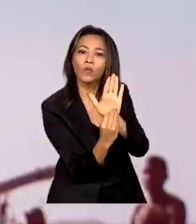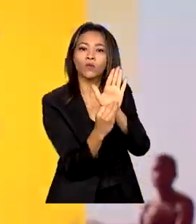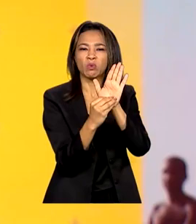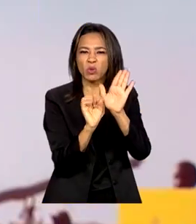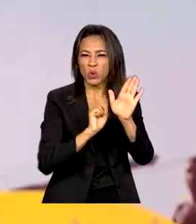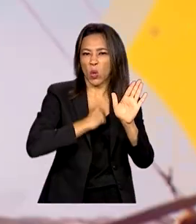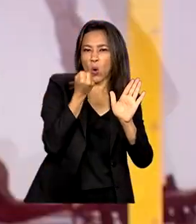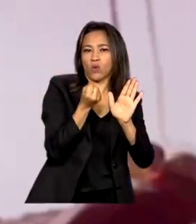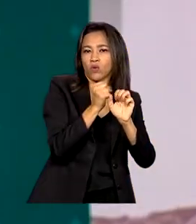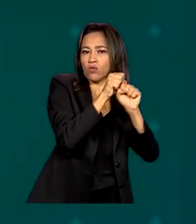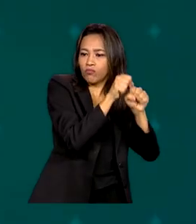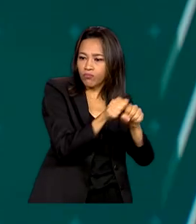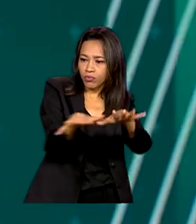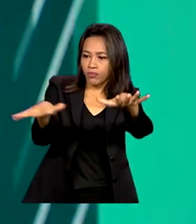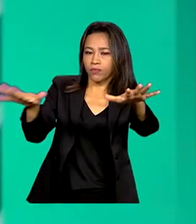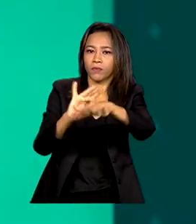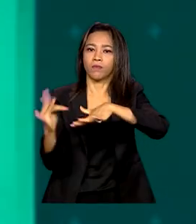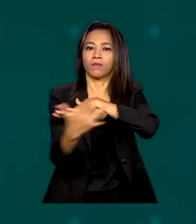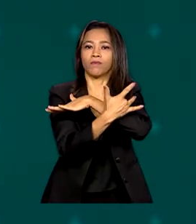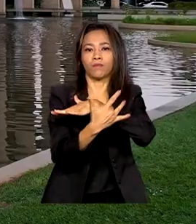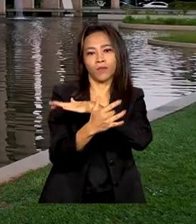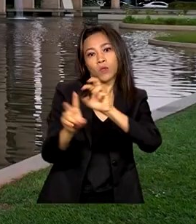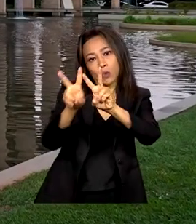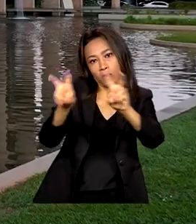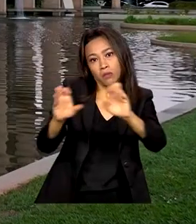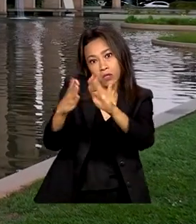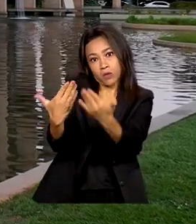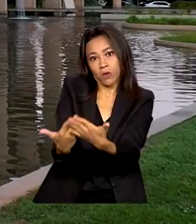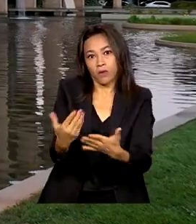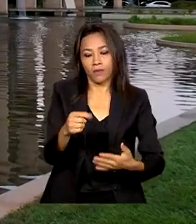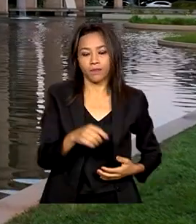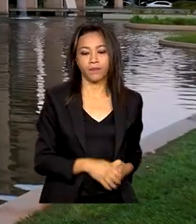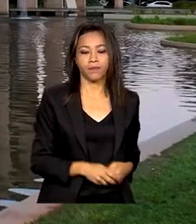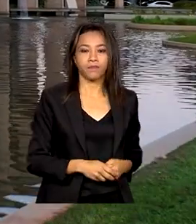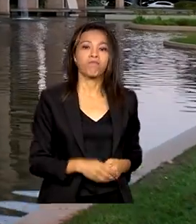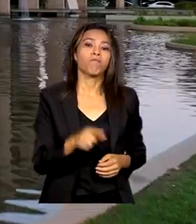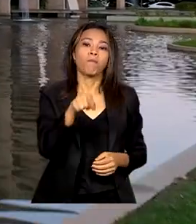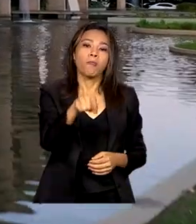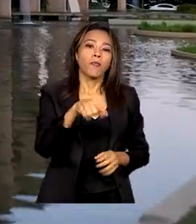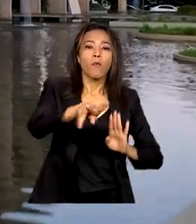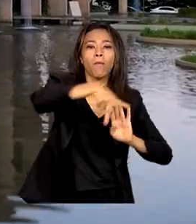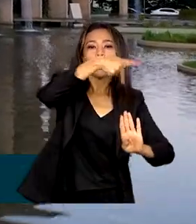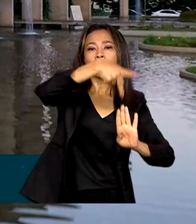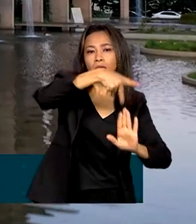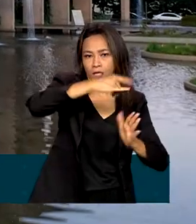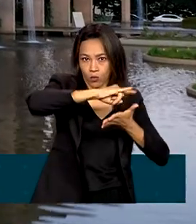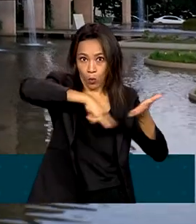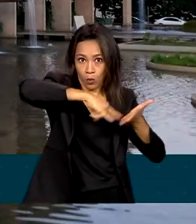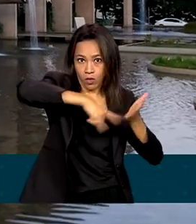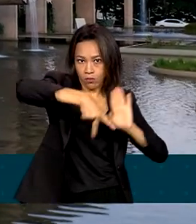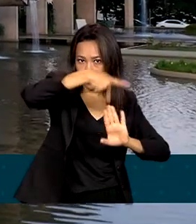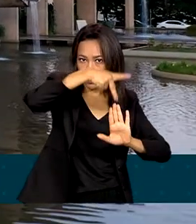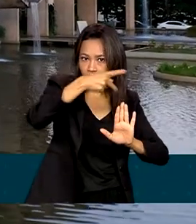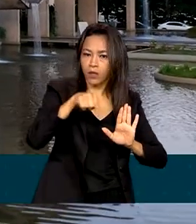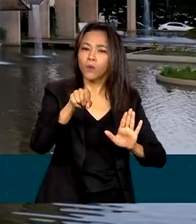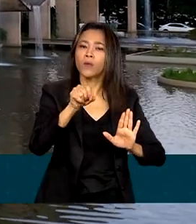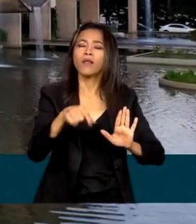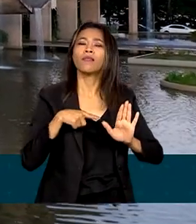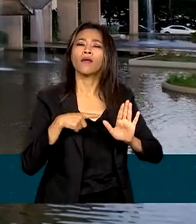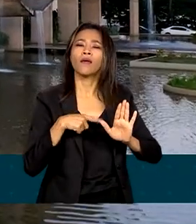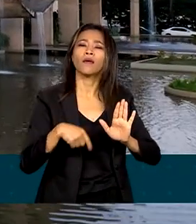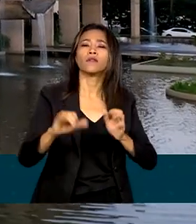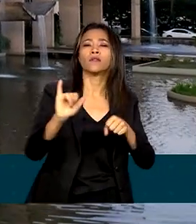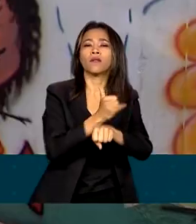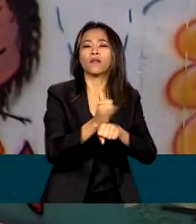pelas redes sociais envolvendo escolas. A portaria do Ministério da Justiça e Segurança Pública traz medidas